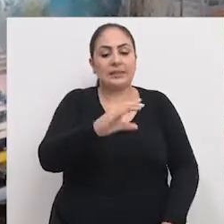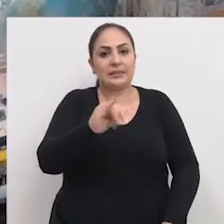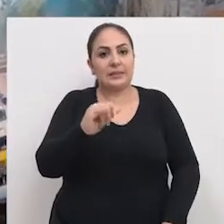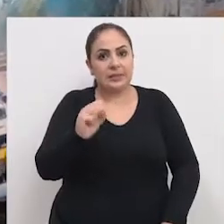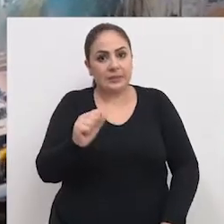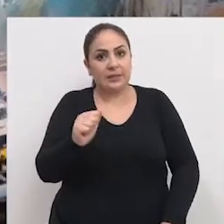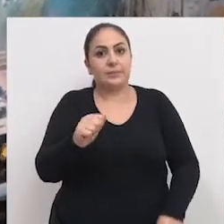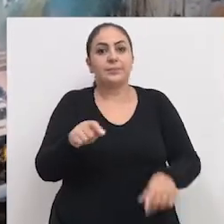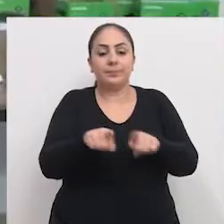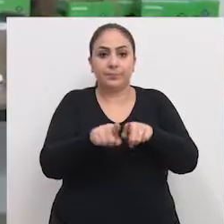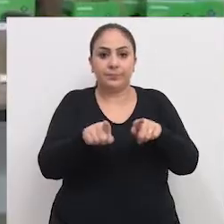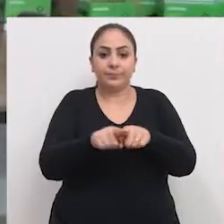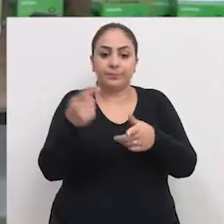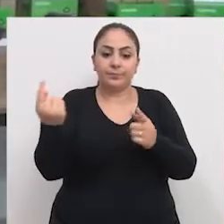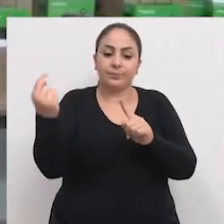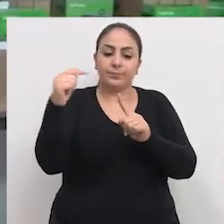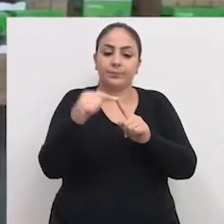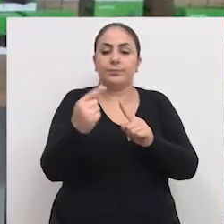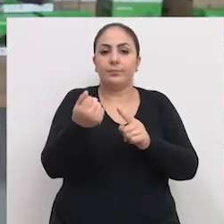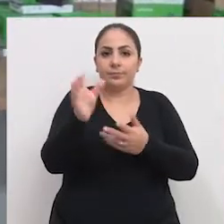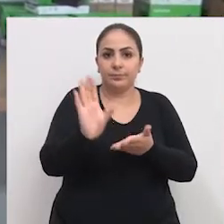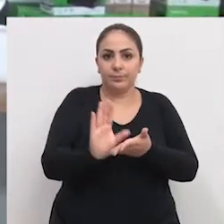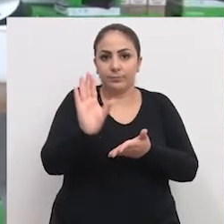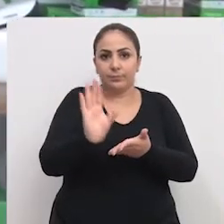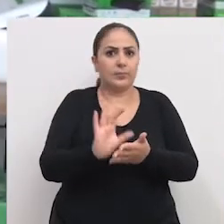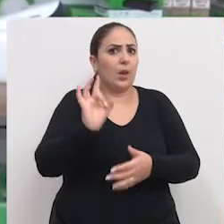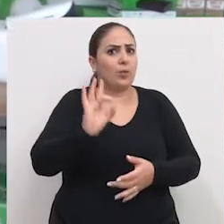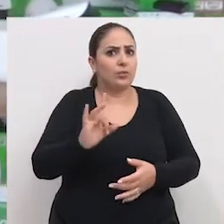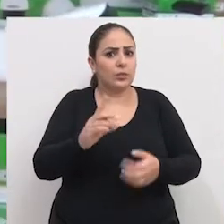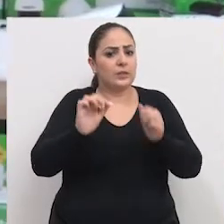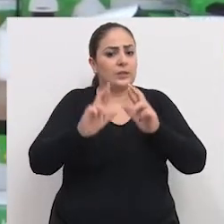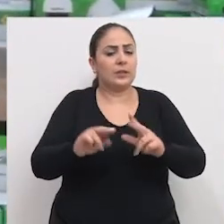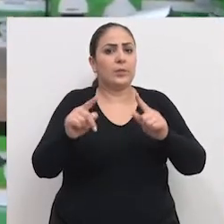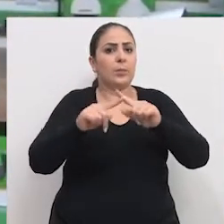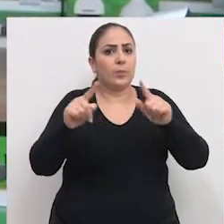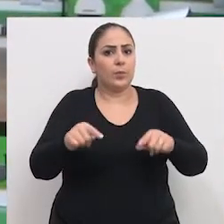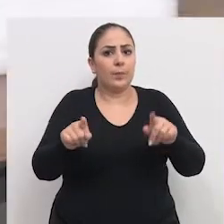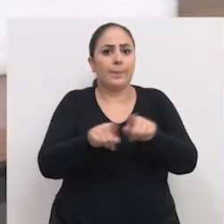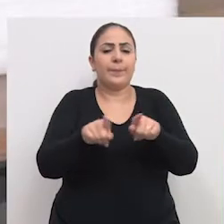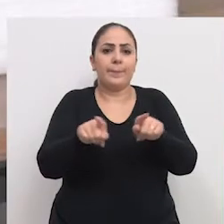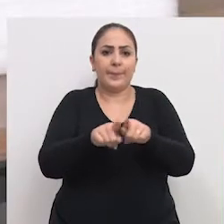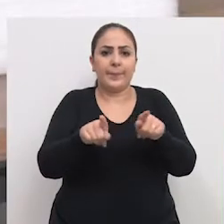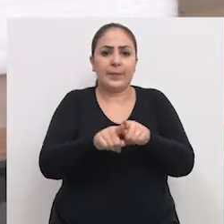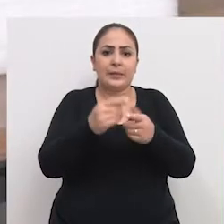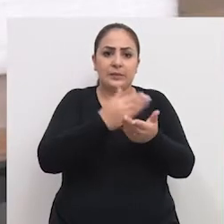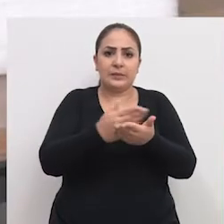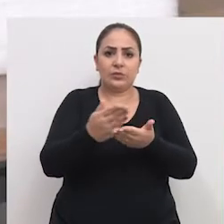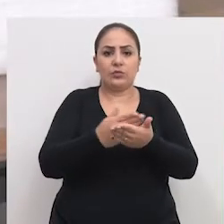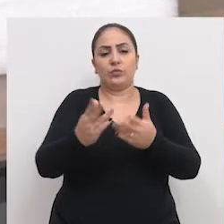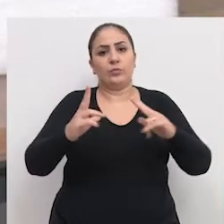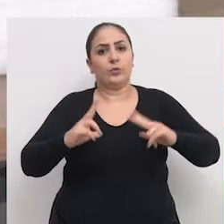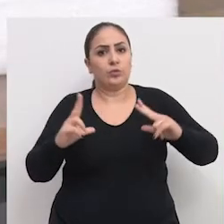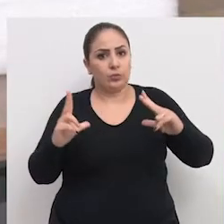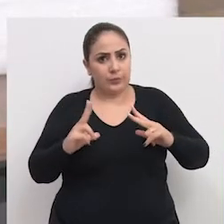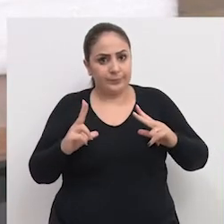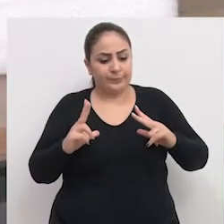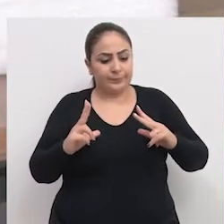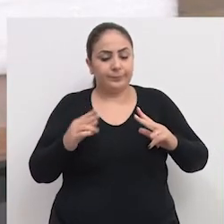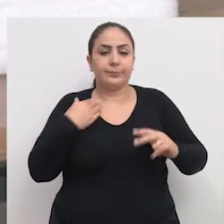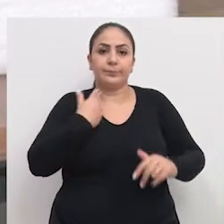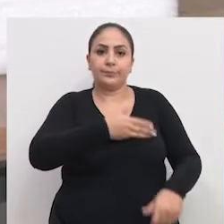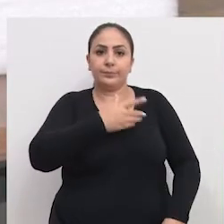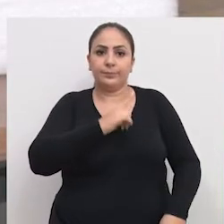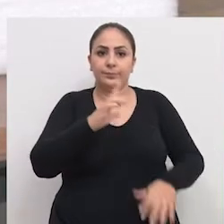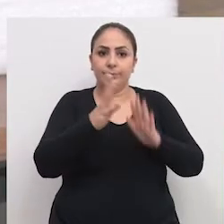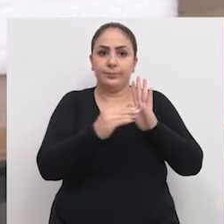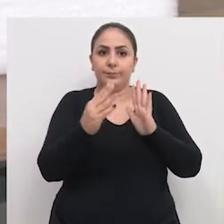CISA e que busca captar recursos não apenas no setor público, mas também na iniciativa privada, para que